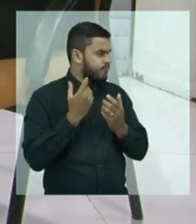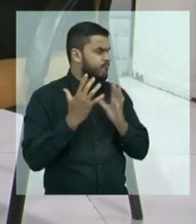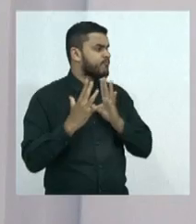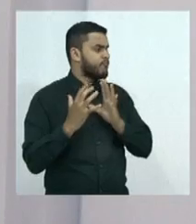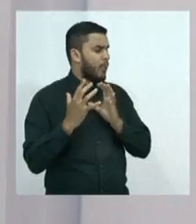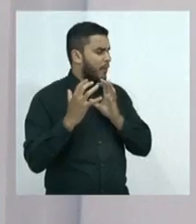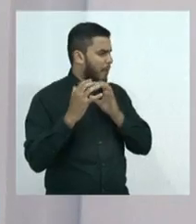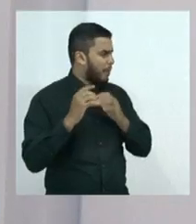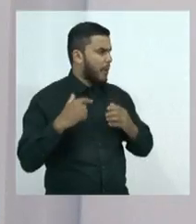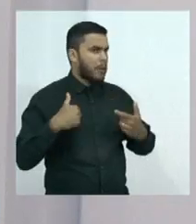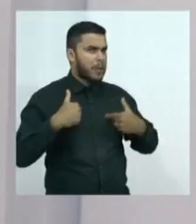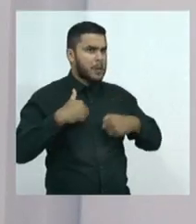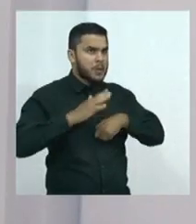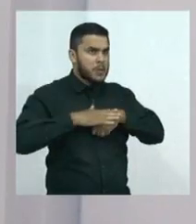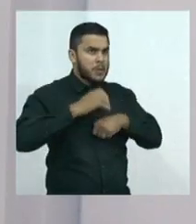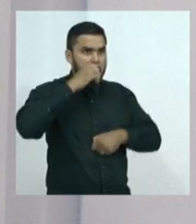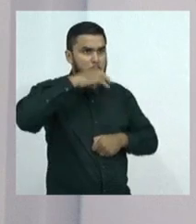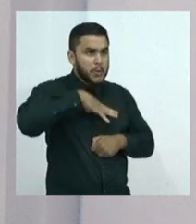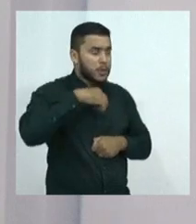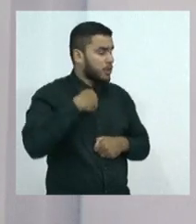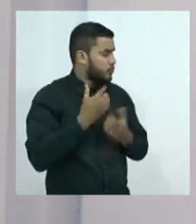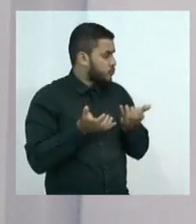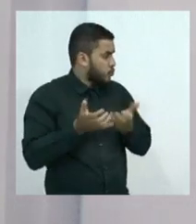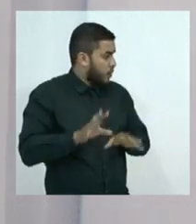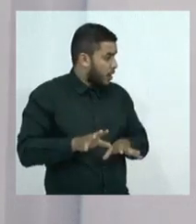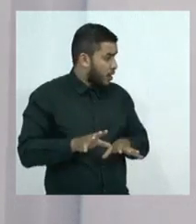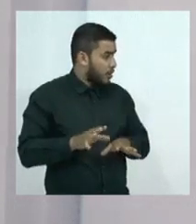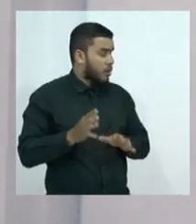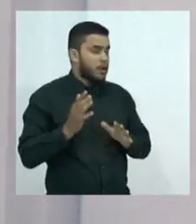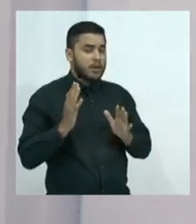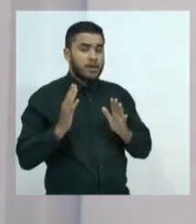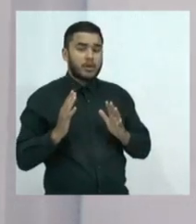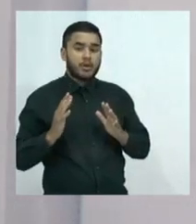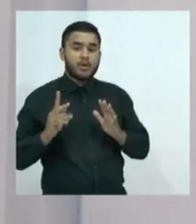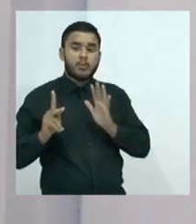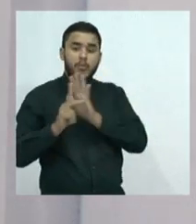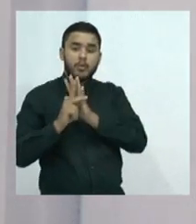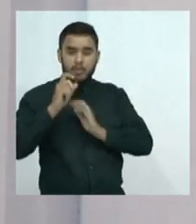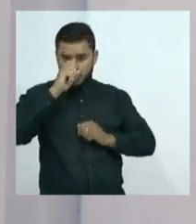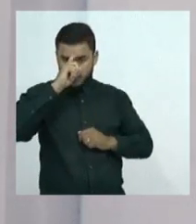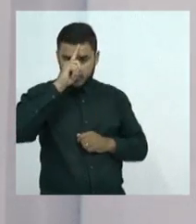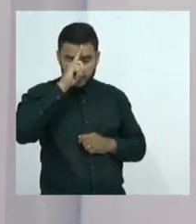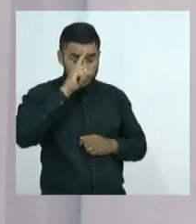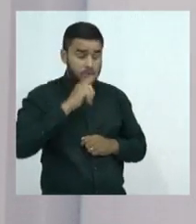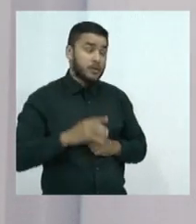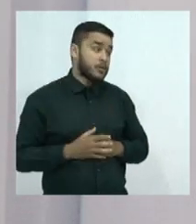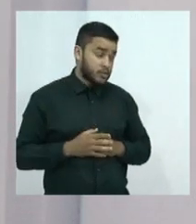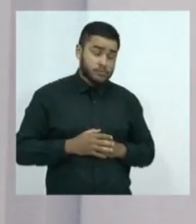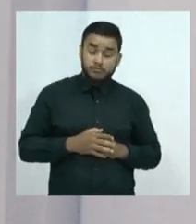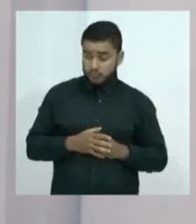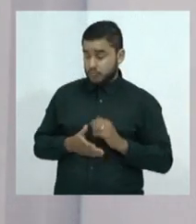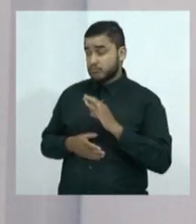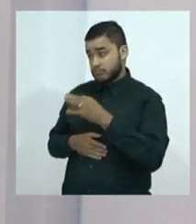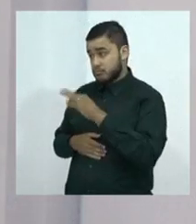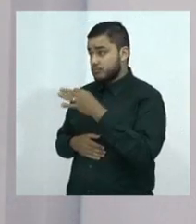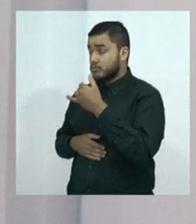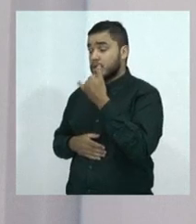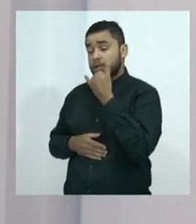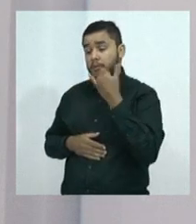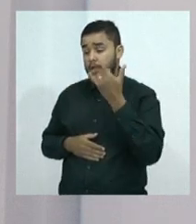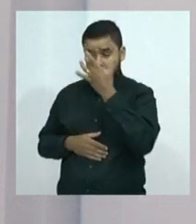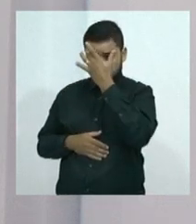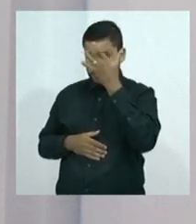verdade. Mas ela é involuntária, realmente, como o nome diz, depende da vontade da pessoa que vai ser